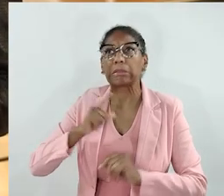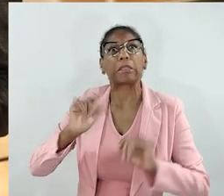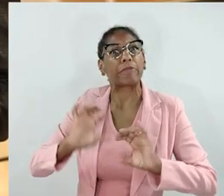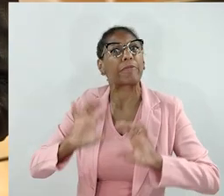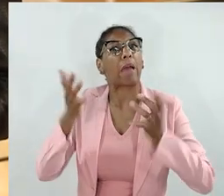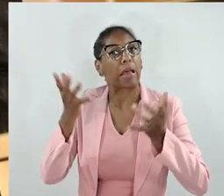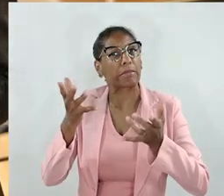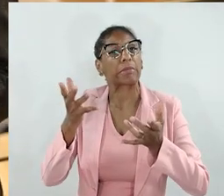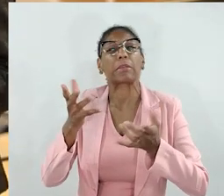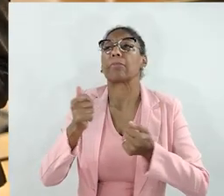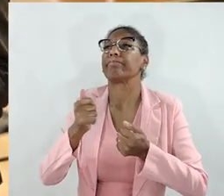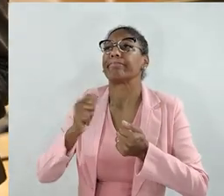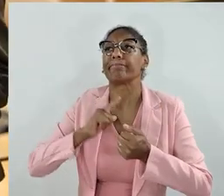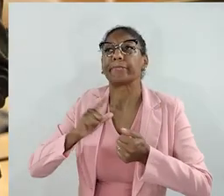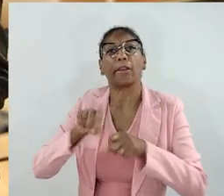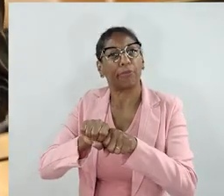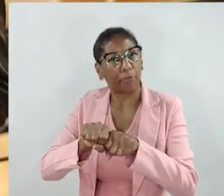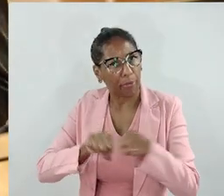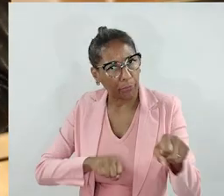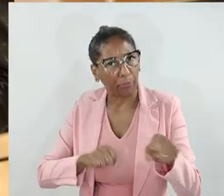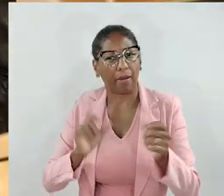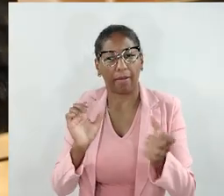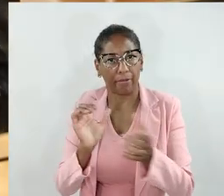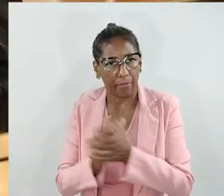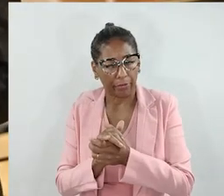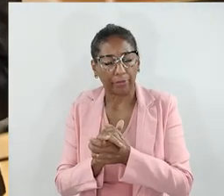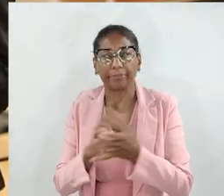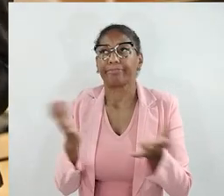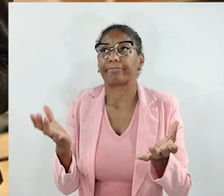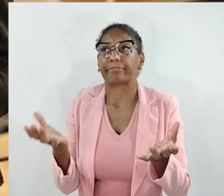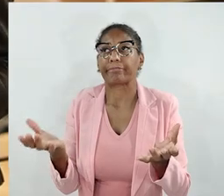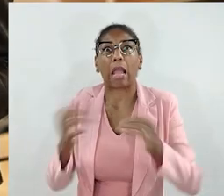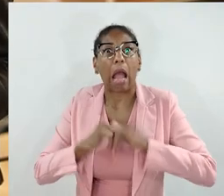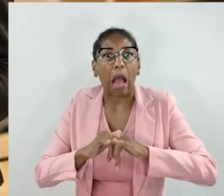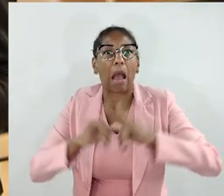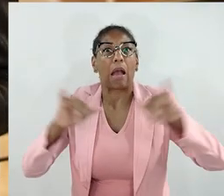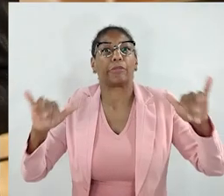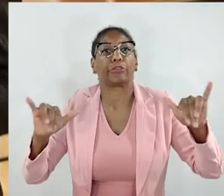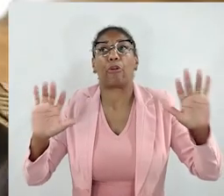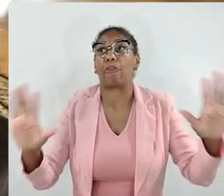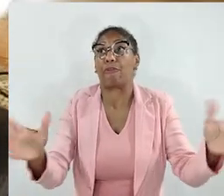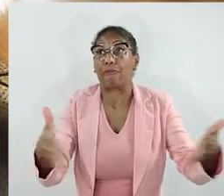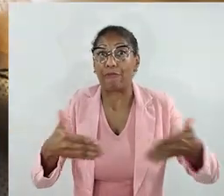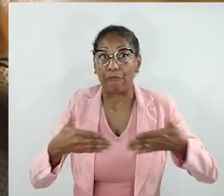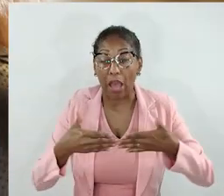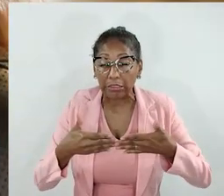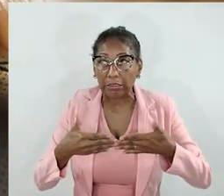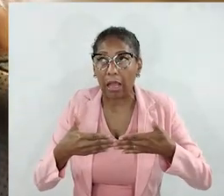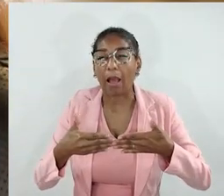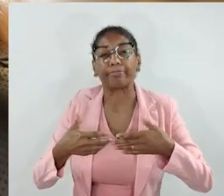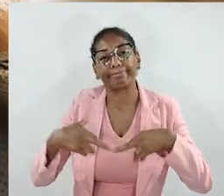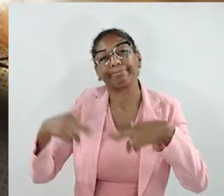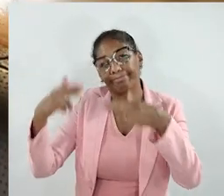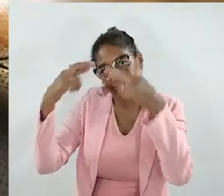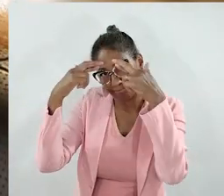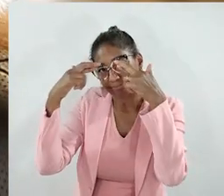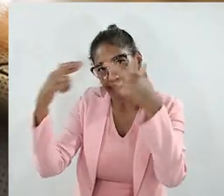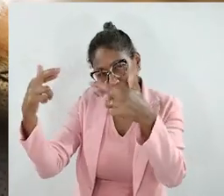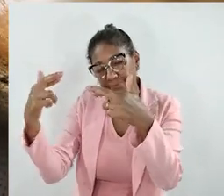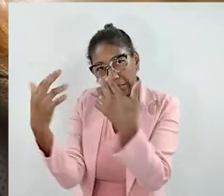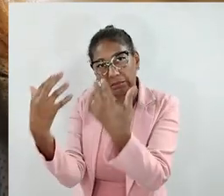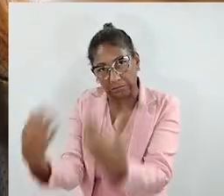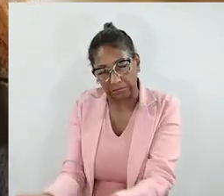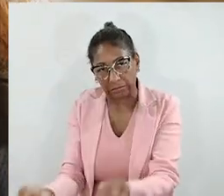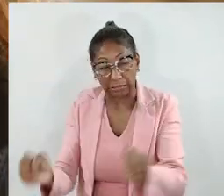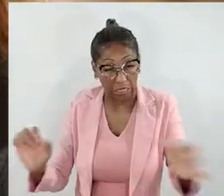casamento, muita festa acontecendo. Então, quando veio a notícia que ia fechar tudo, a gente se respeitou, sempre acatou tudo o que